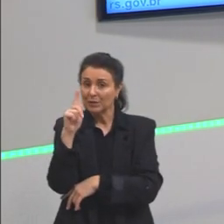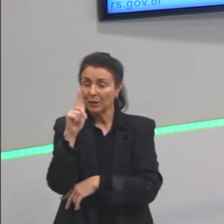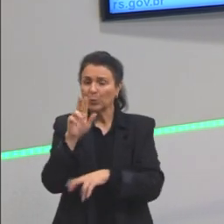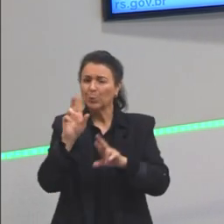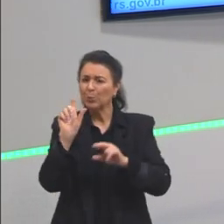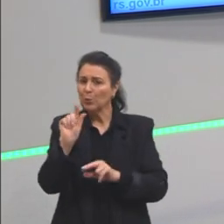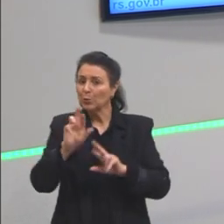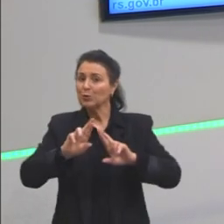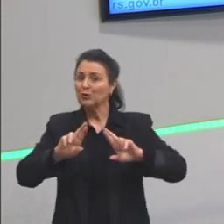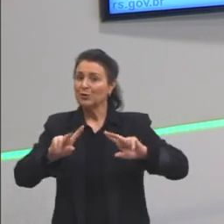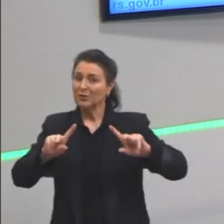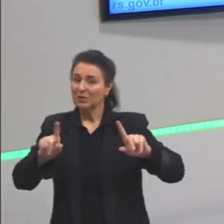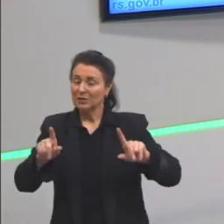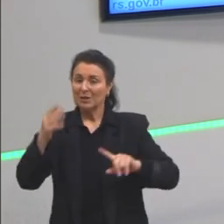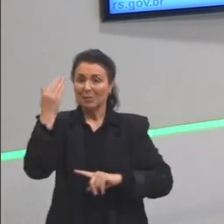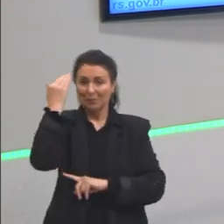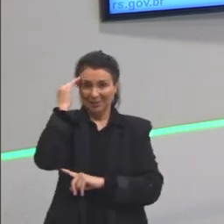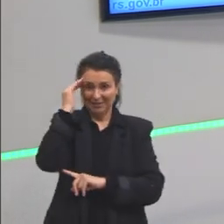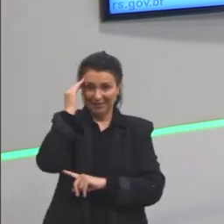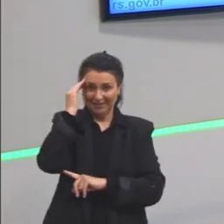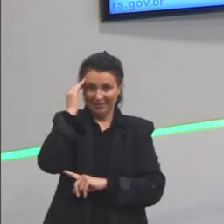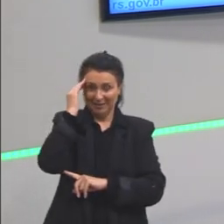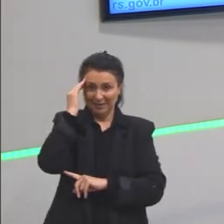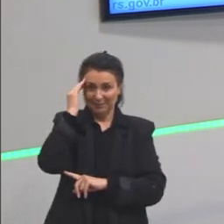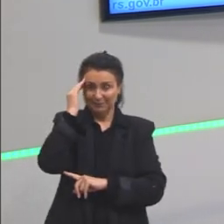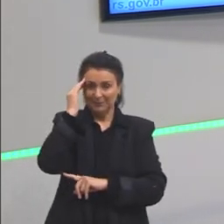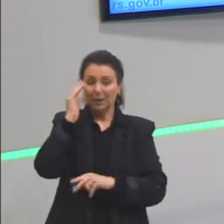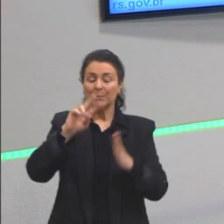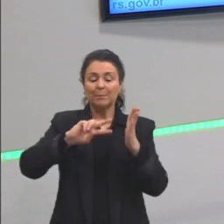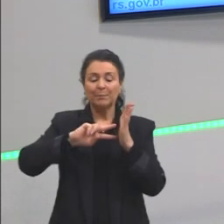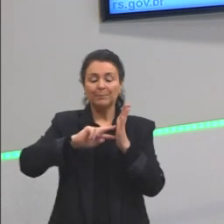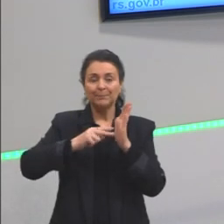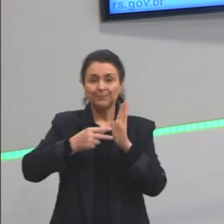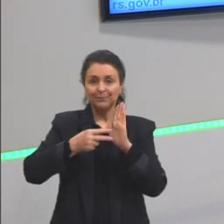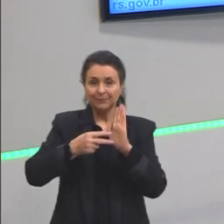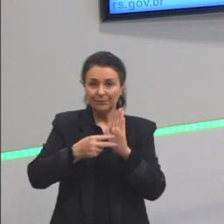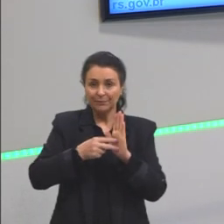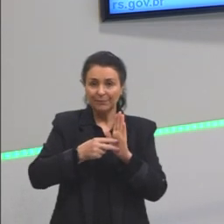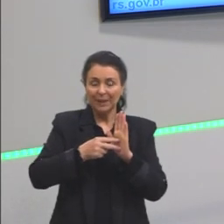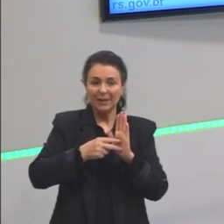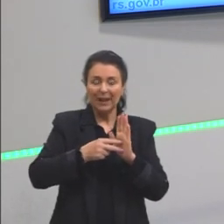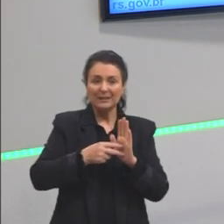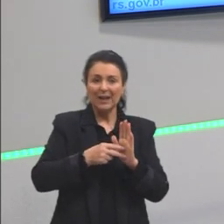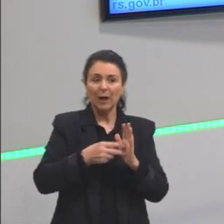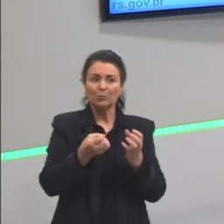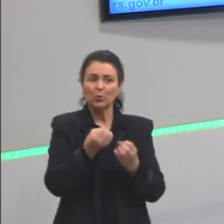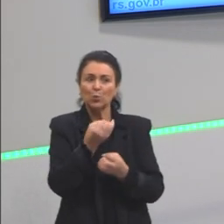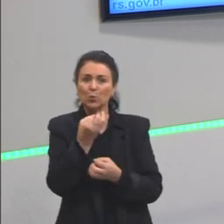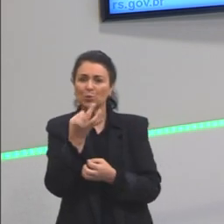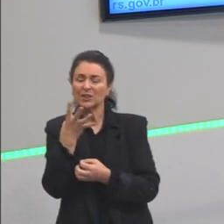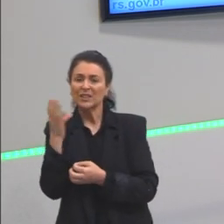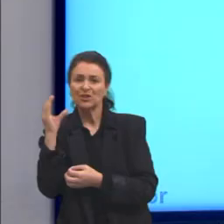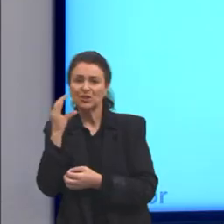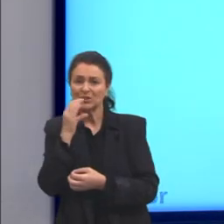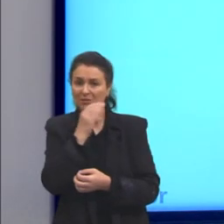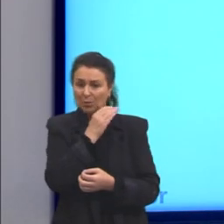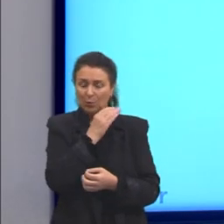diferente para a gente ter esse termo aqui na física, mas ele significa que essa onda de calor que acontece em regiões